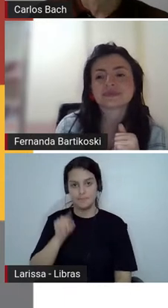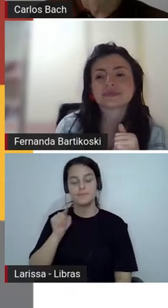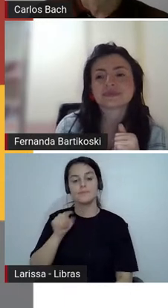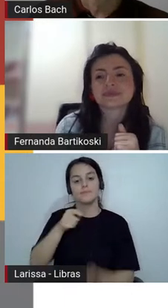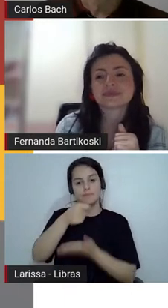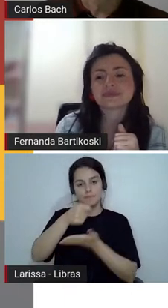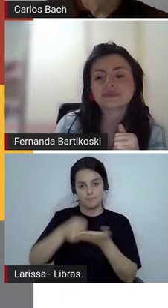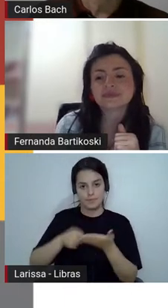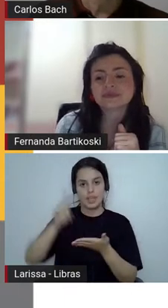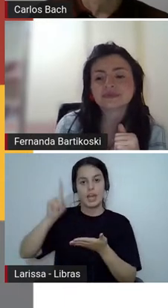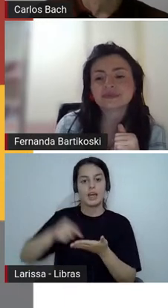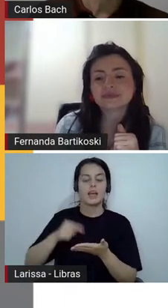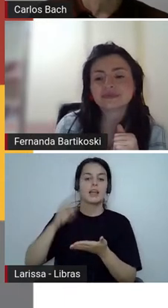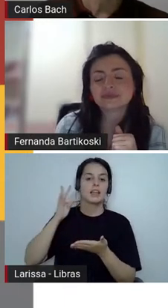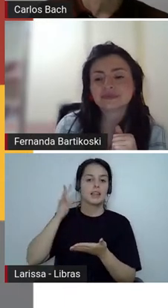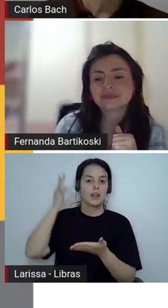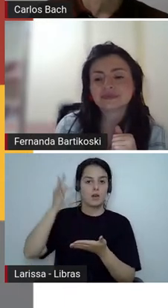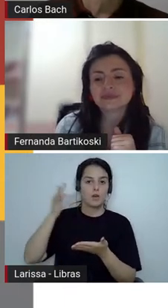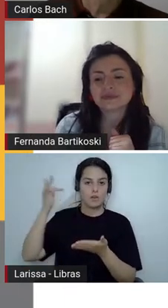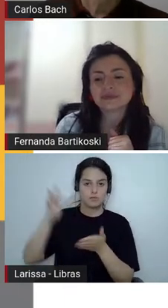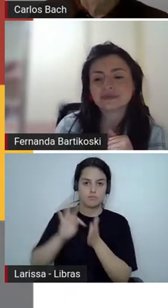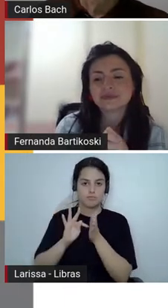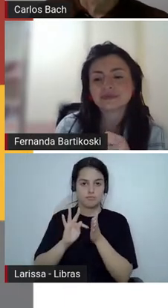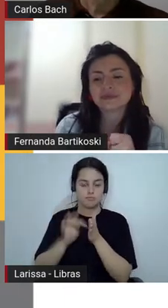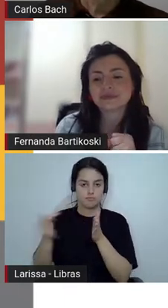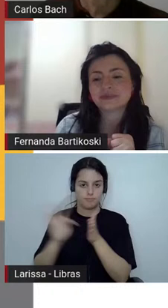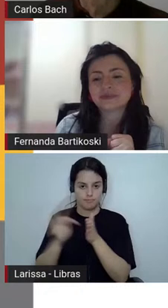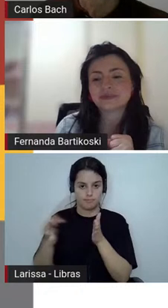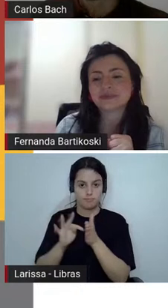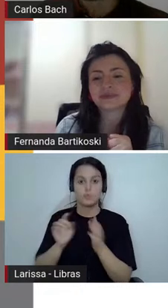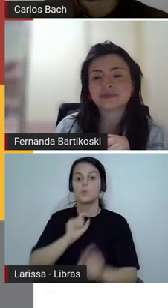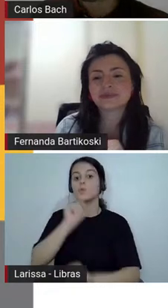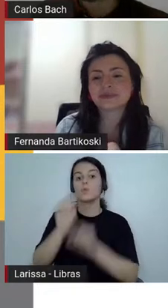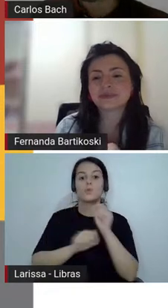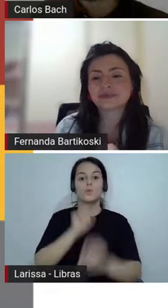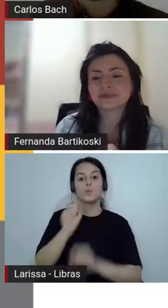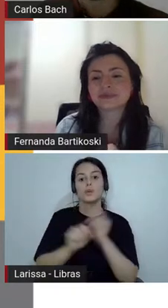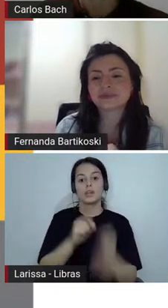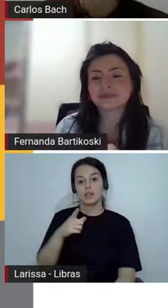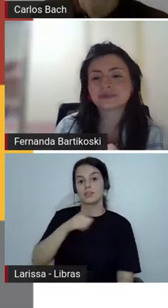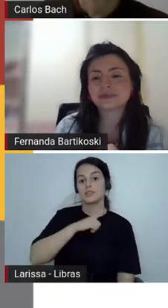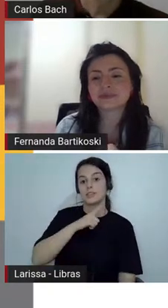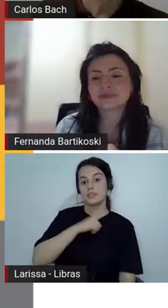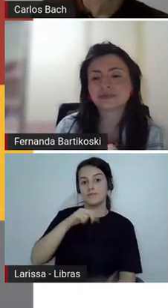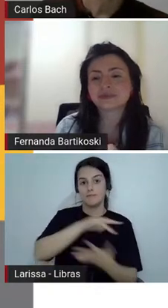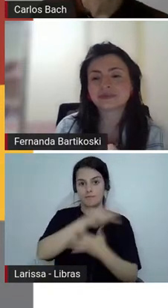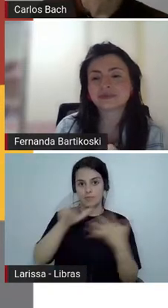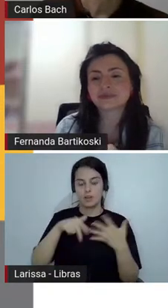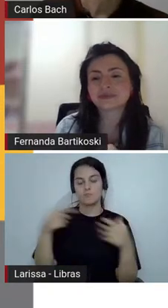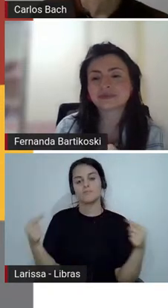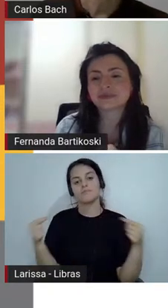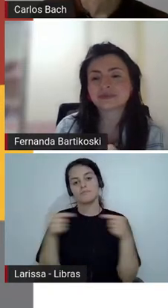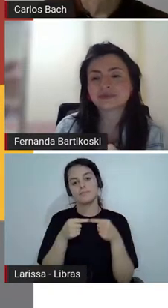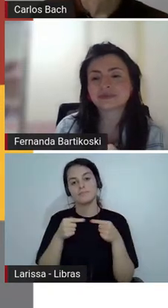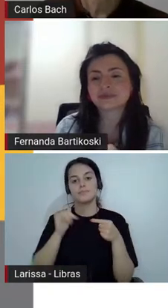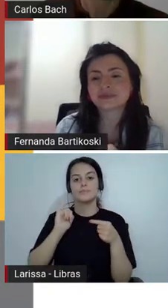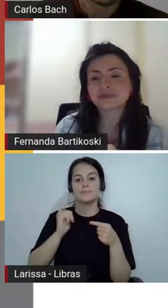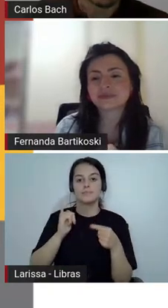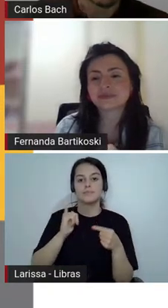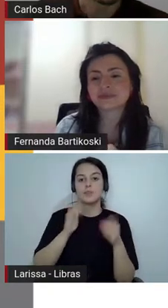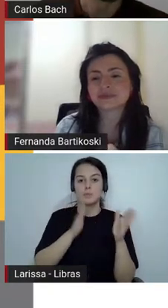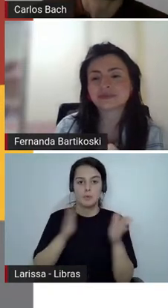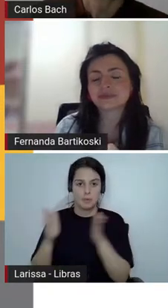aspectos da crônica e ele vai dizer, então, que a crônica, ela vai aparecer entre nós, na perspectiva